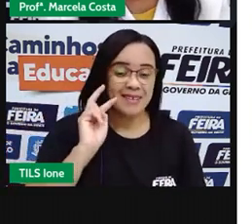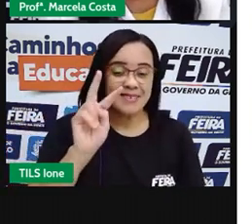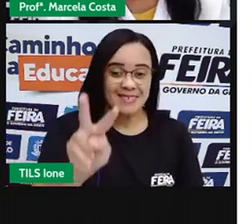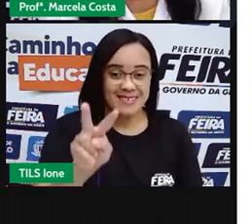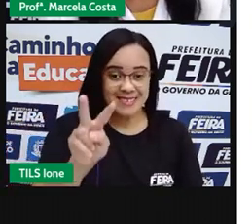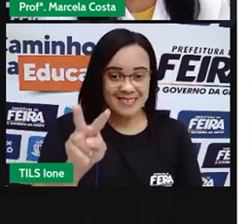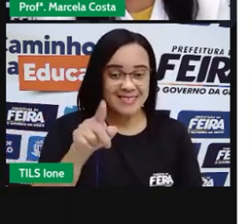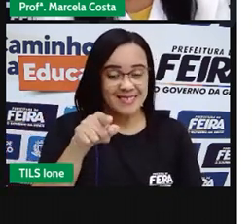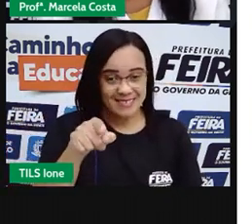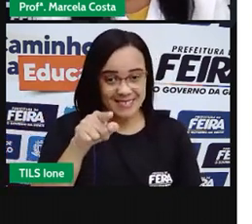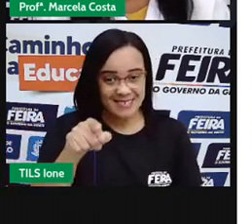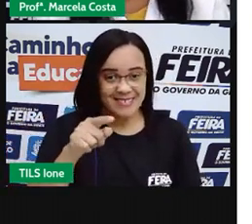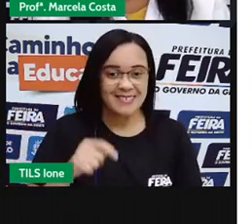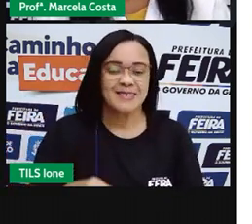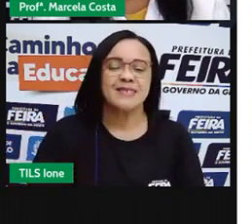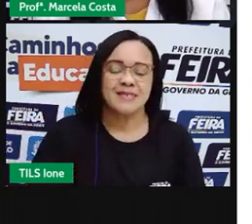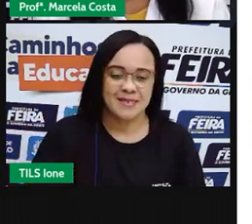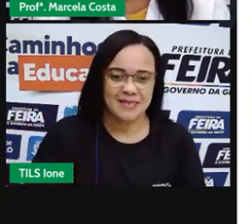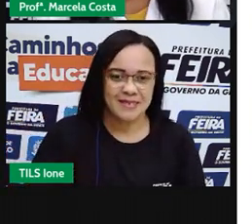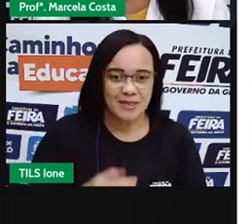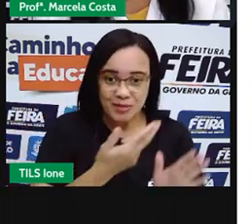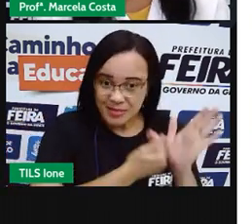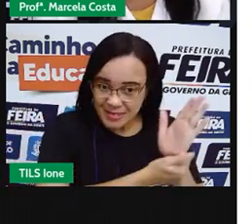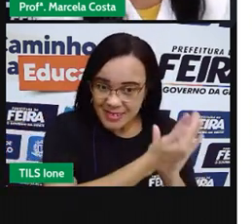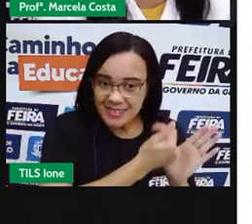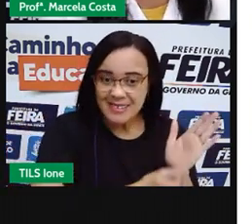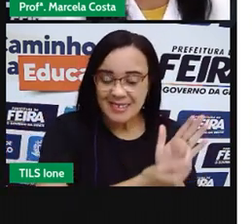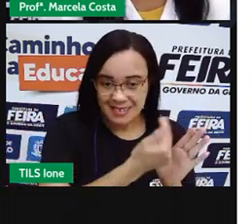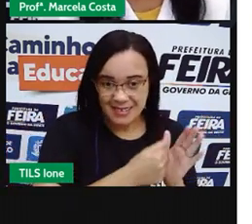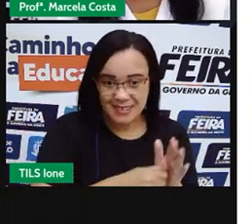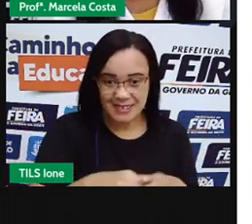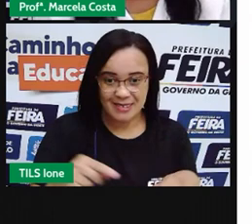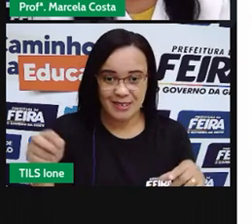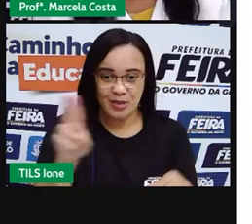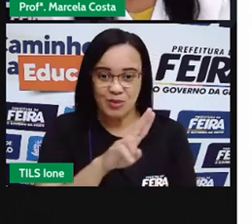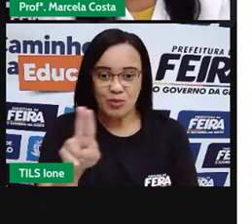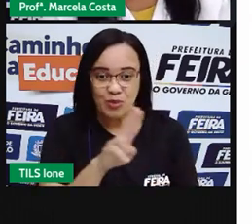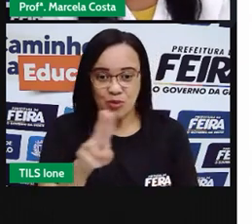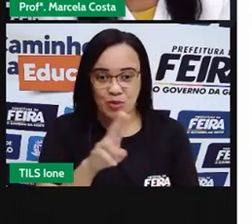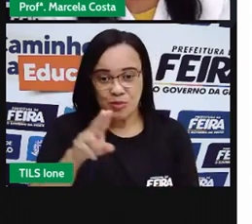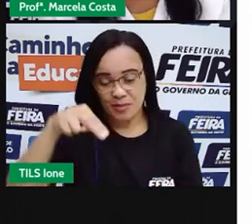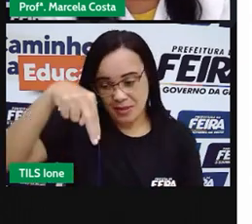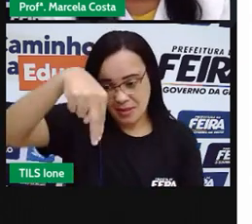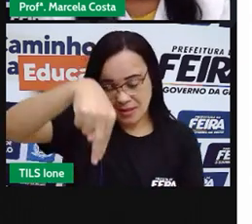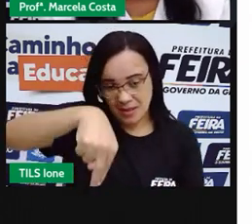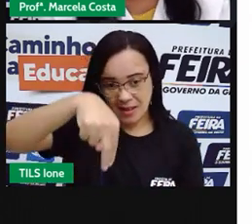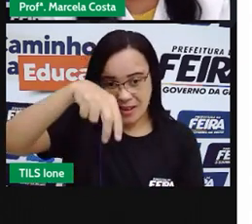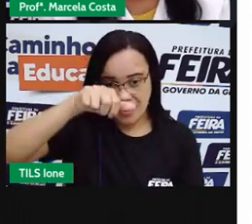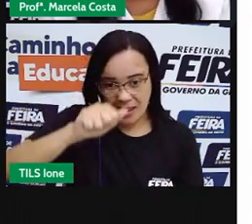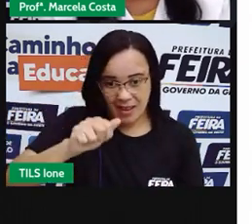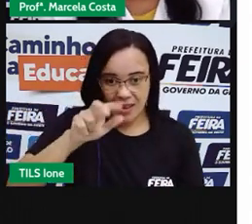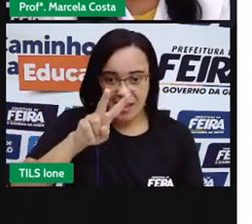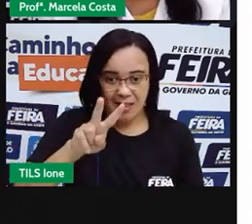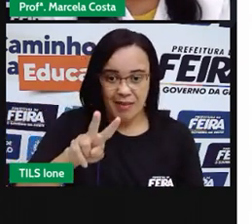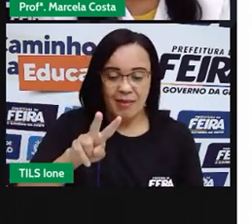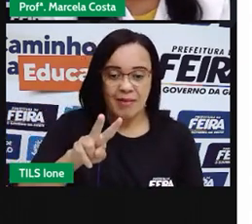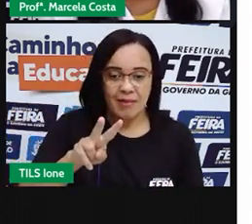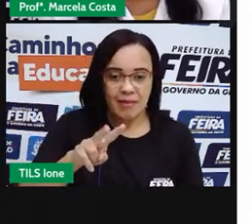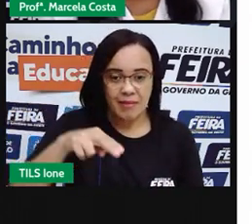Olha a imagem. É o narval. Está vendo? Está